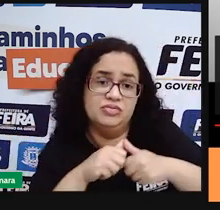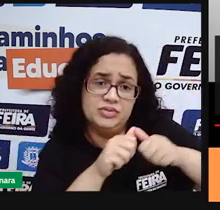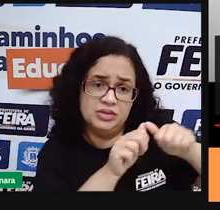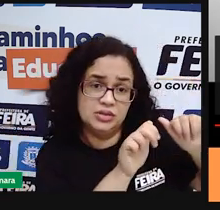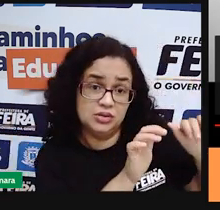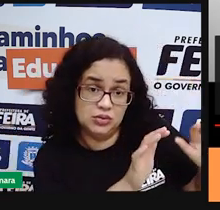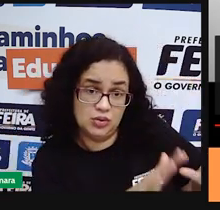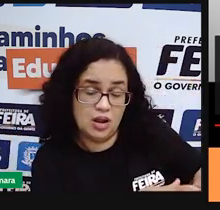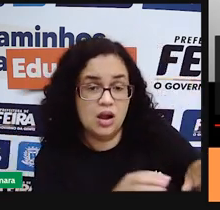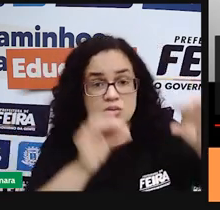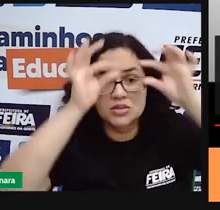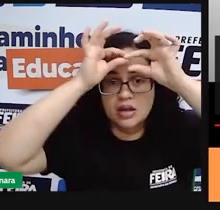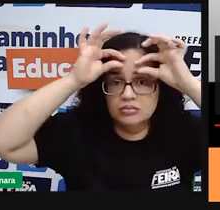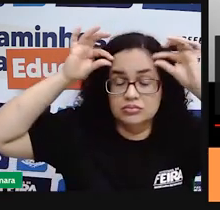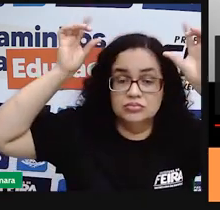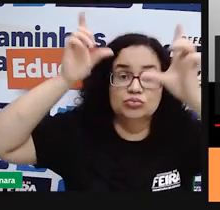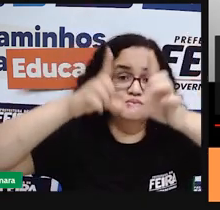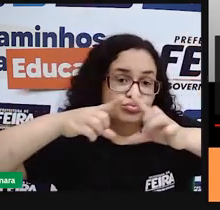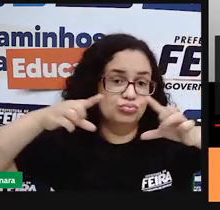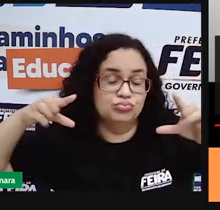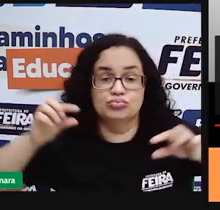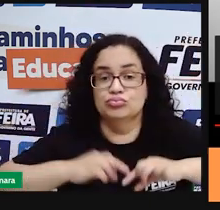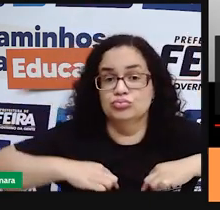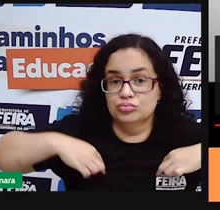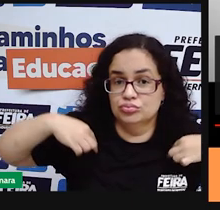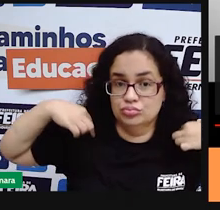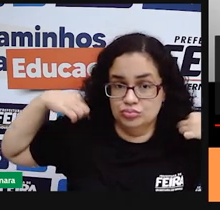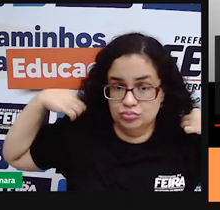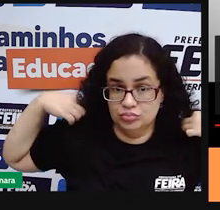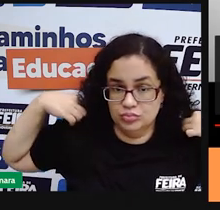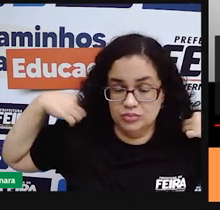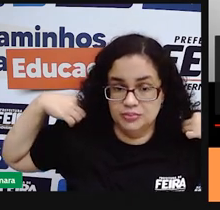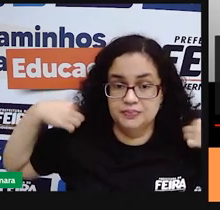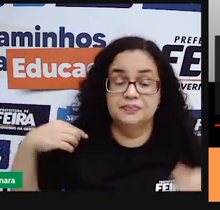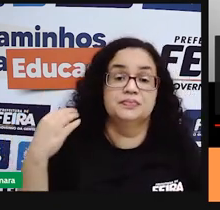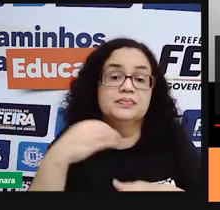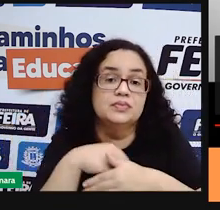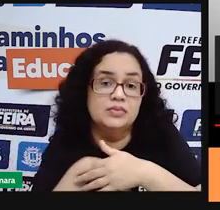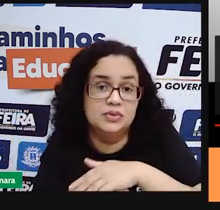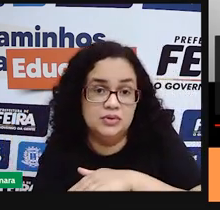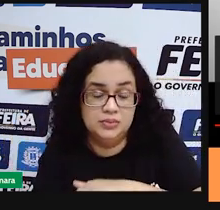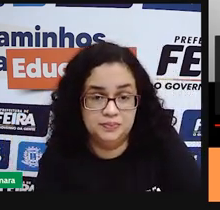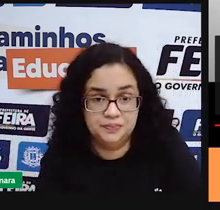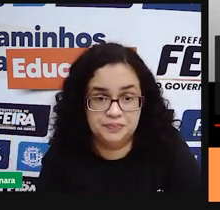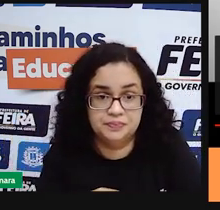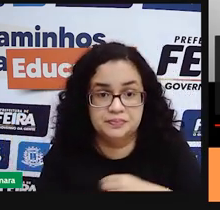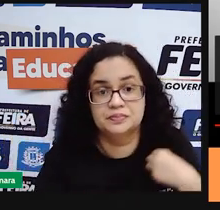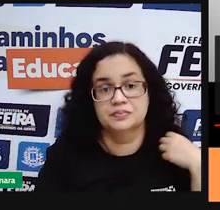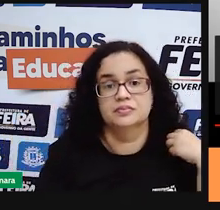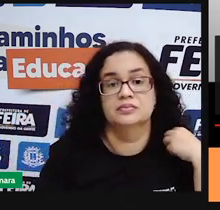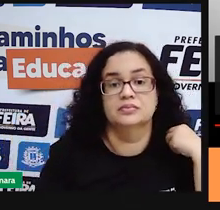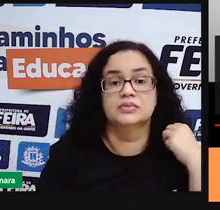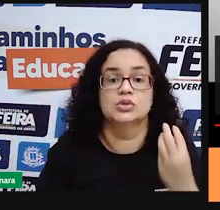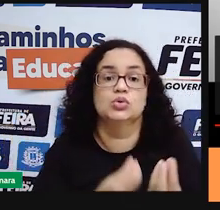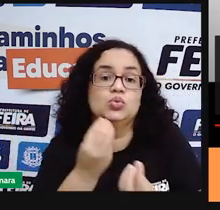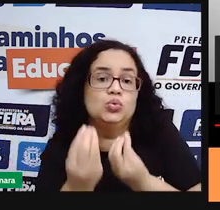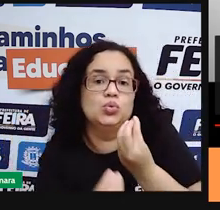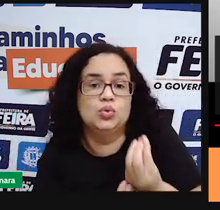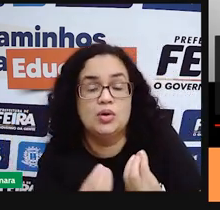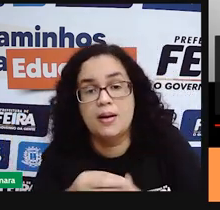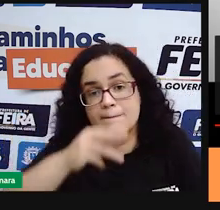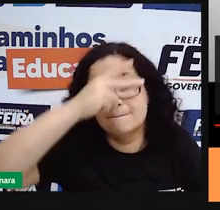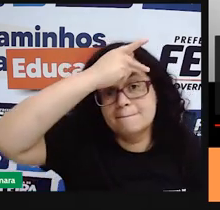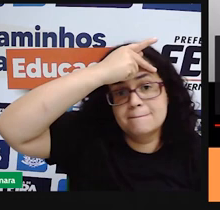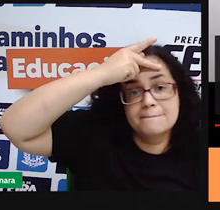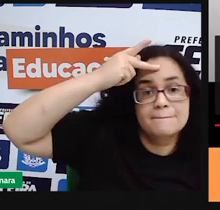ali aos seus espaços, né? Aos seus grupos, as suas moradias como se eles fossem pessoas à